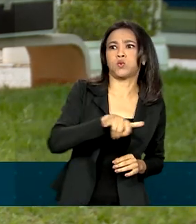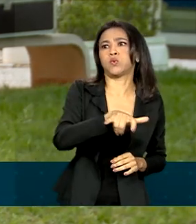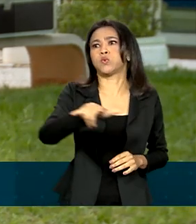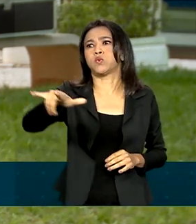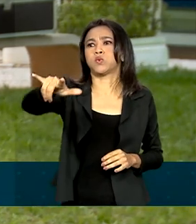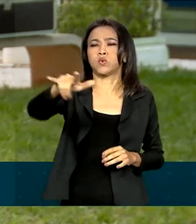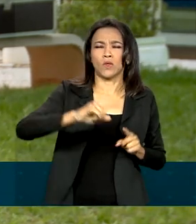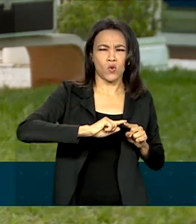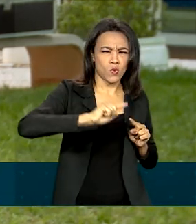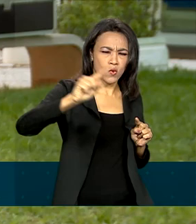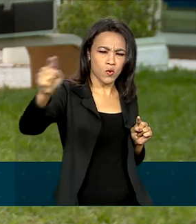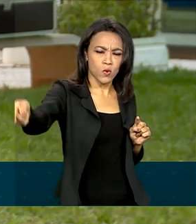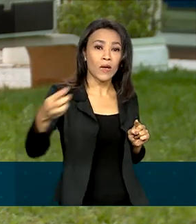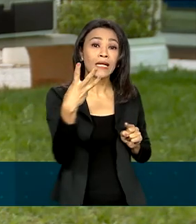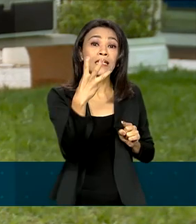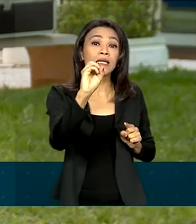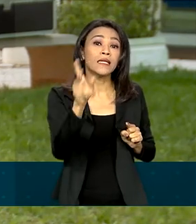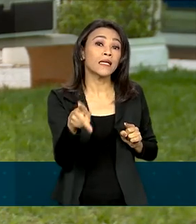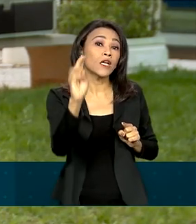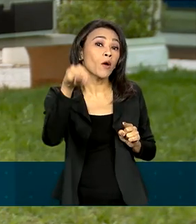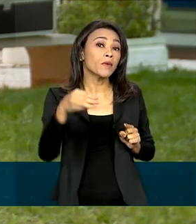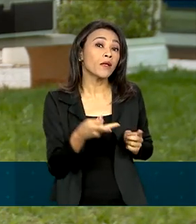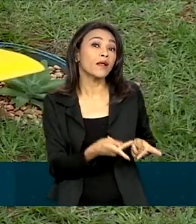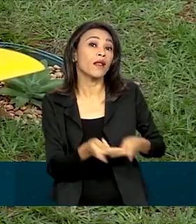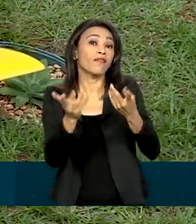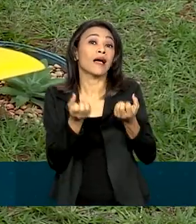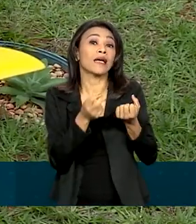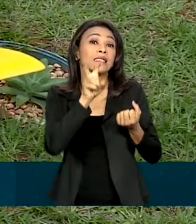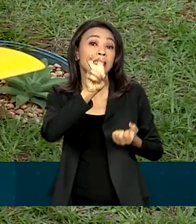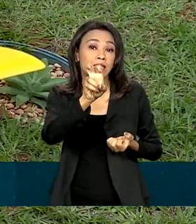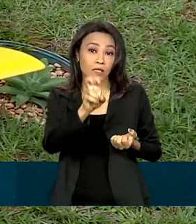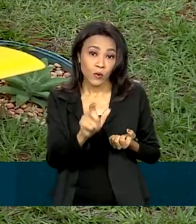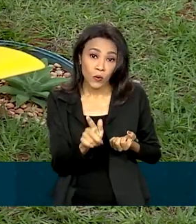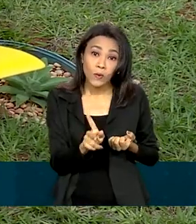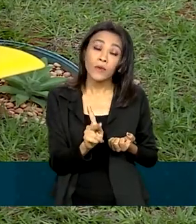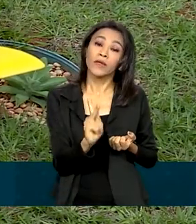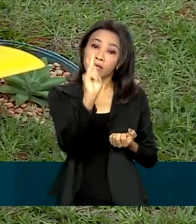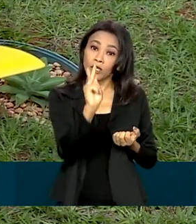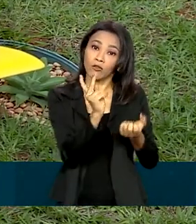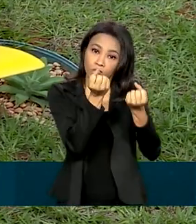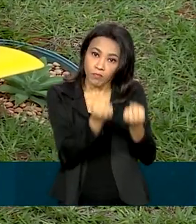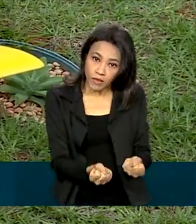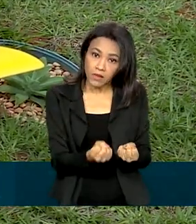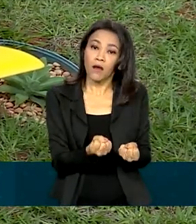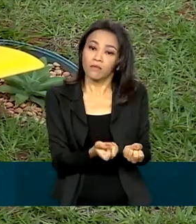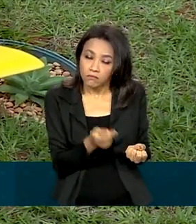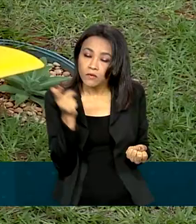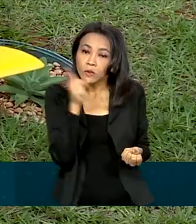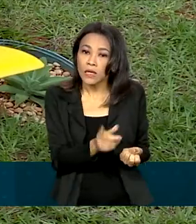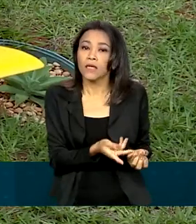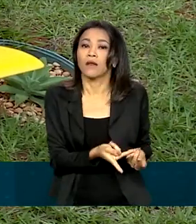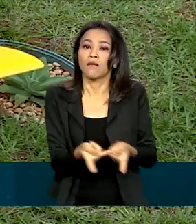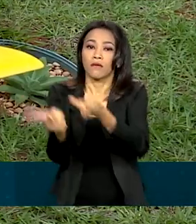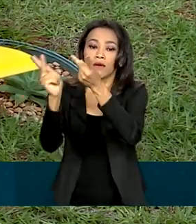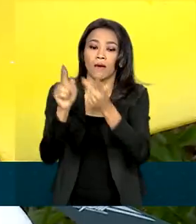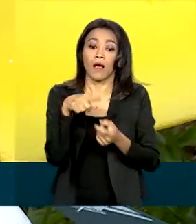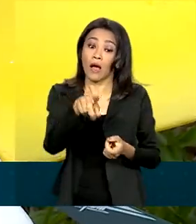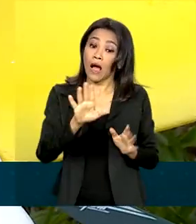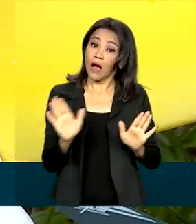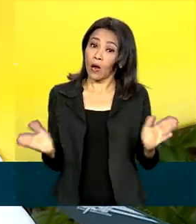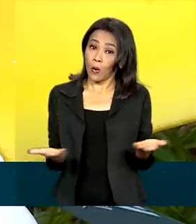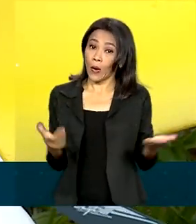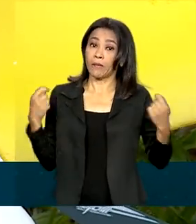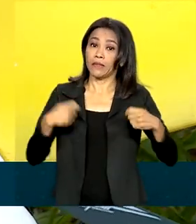30 quilômetros e levar até 5 quilos de carga. Para entrar em operação, o projeto ainda depende da autorização de agências